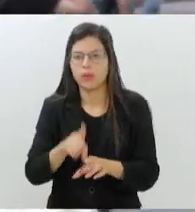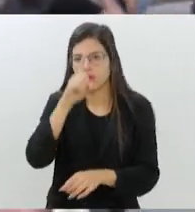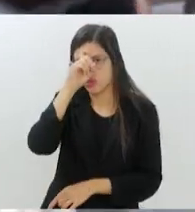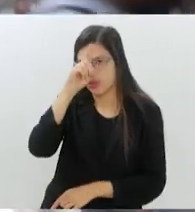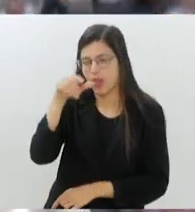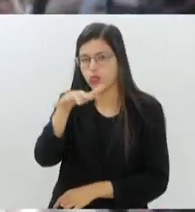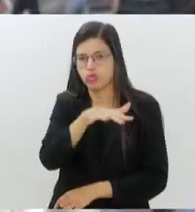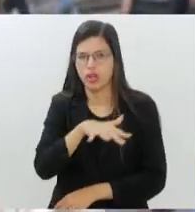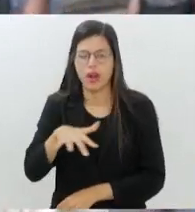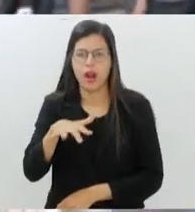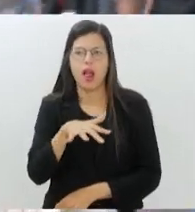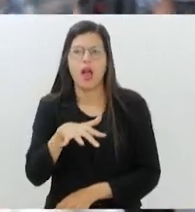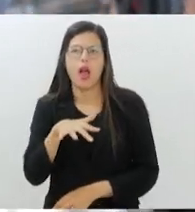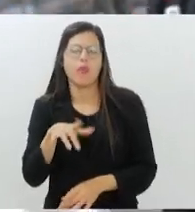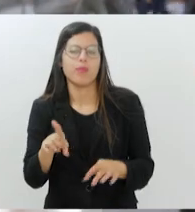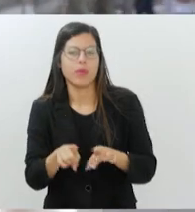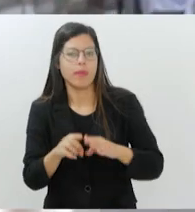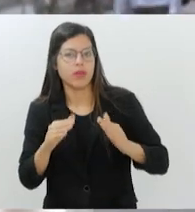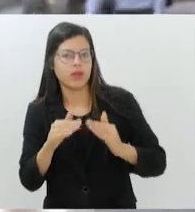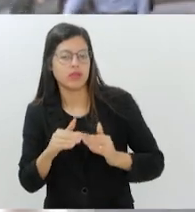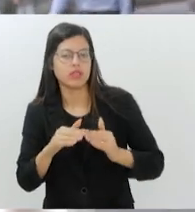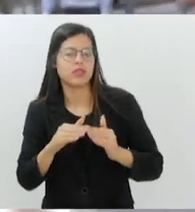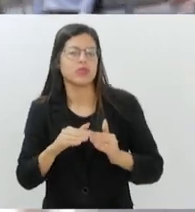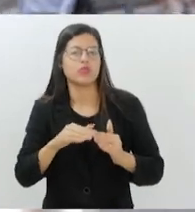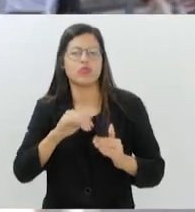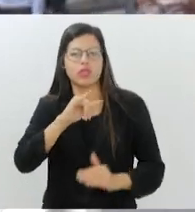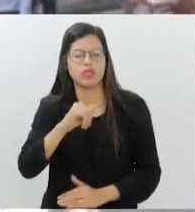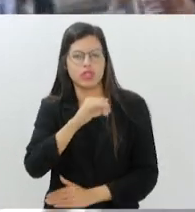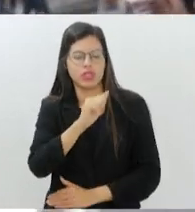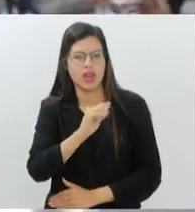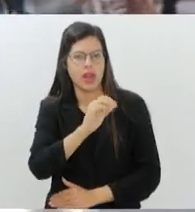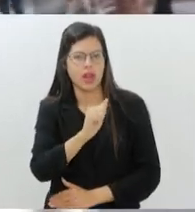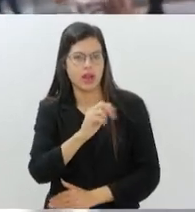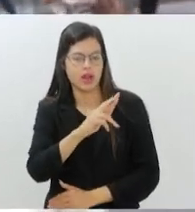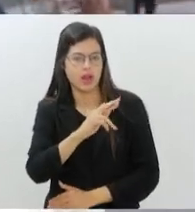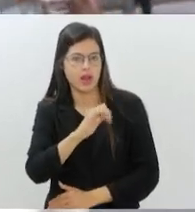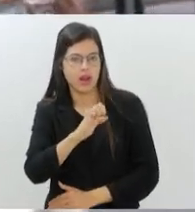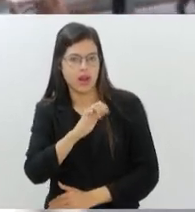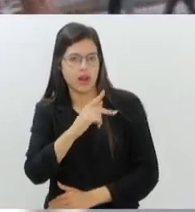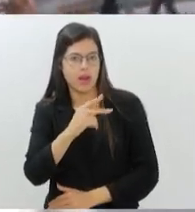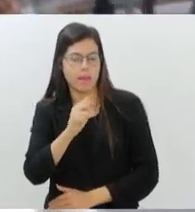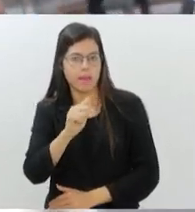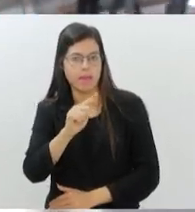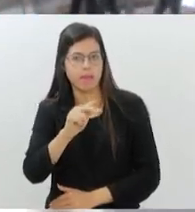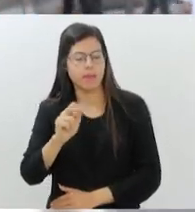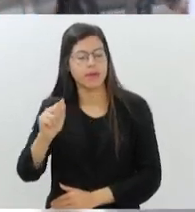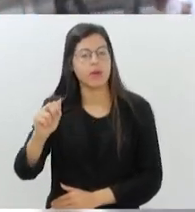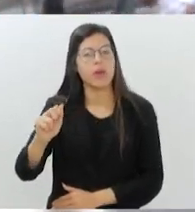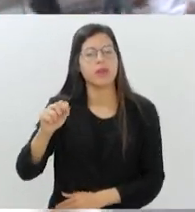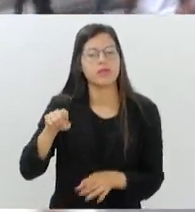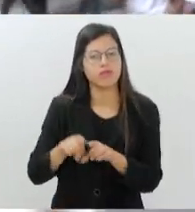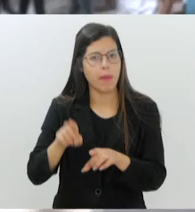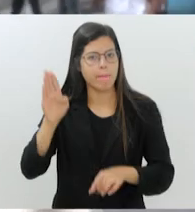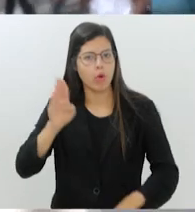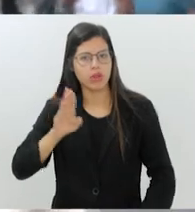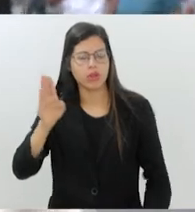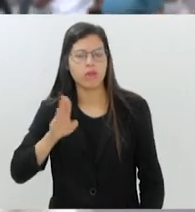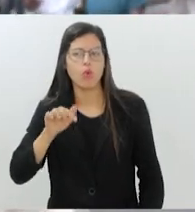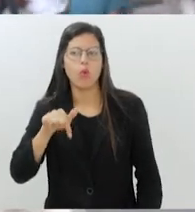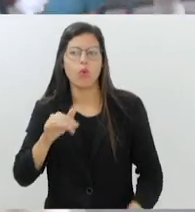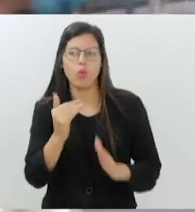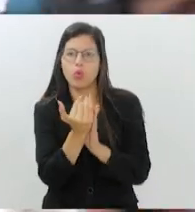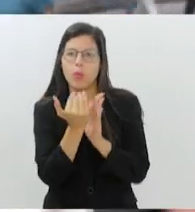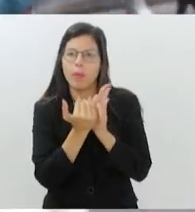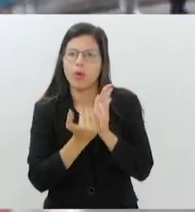Luzia, como no Asilo de Jacarepaguá, como no Educandário da Misericórdia em Botafogo, como também na nossa participação bonita no programa